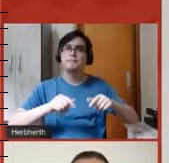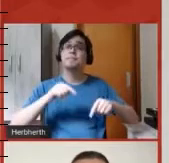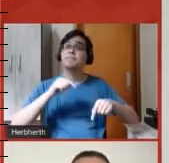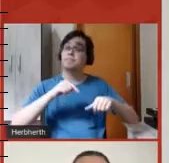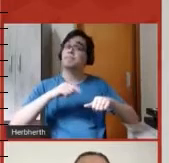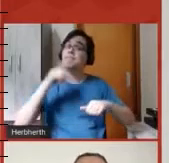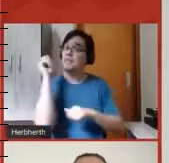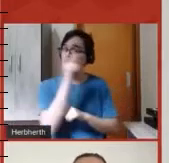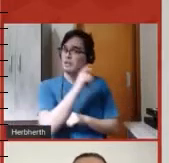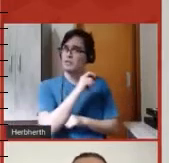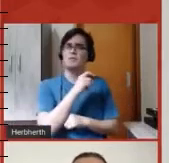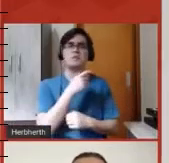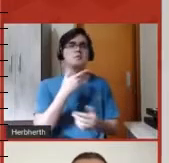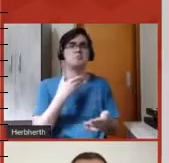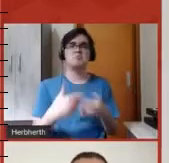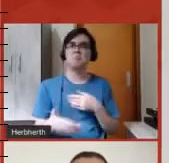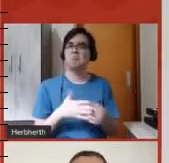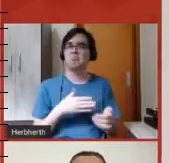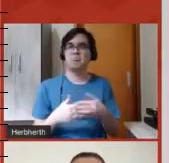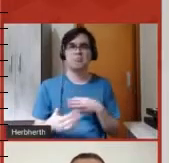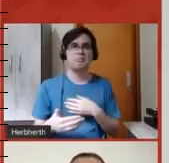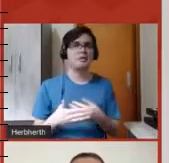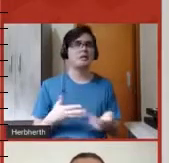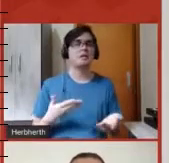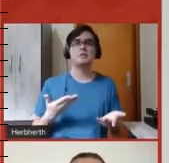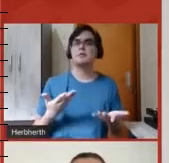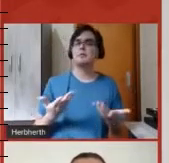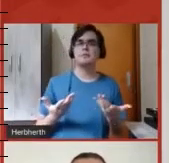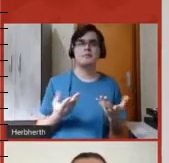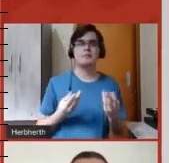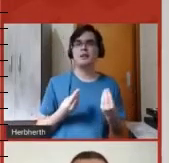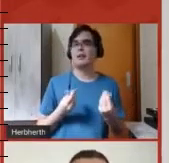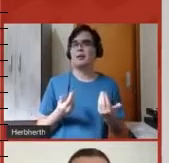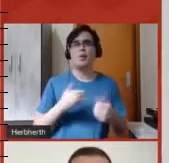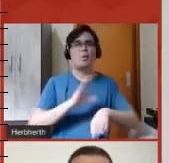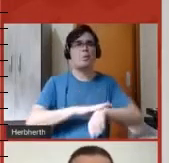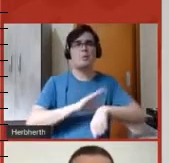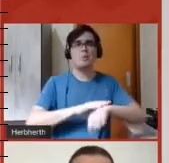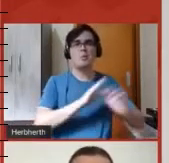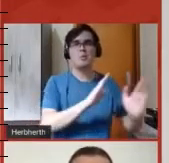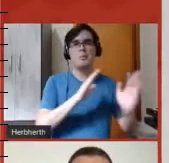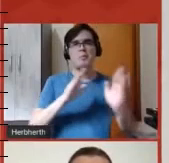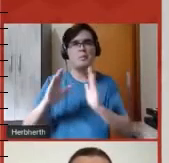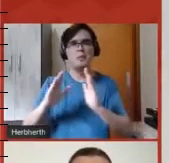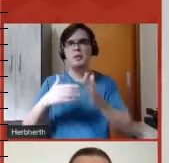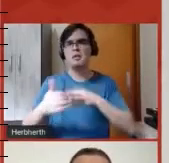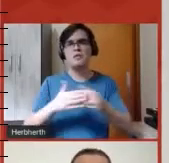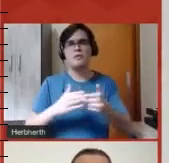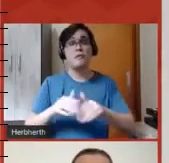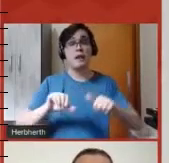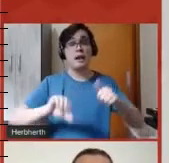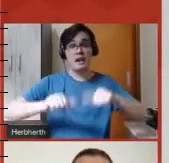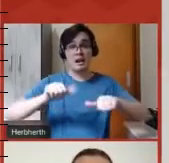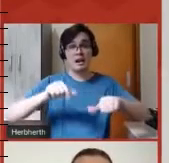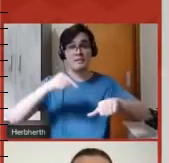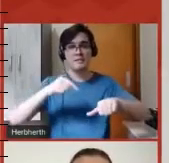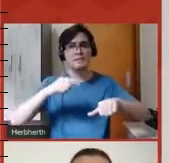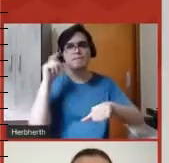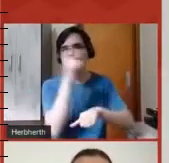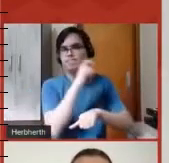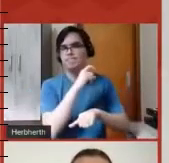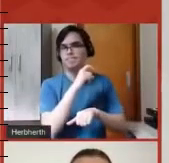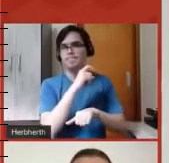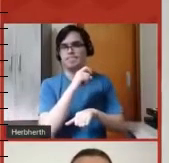em qualquer que seja, quaisquer que sejam as circunstâncias. Agora, se estamos falando de um